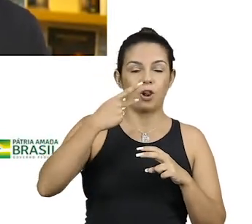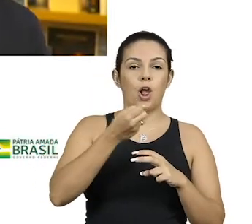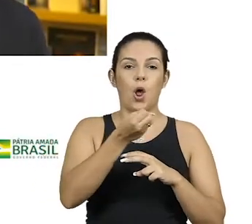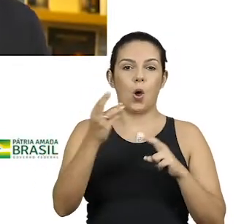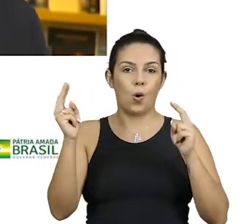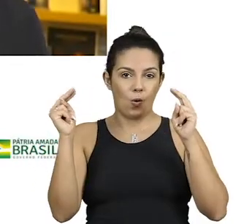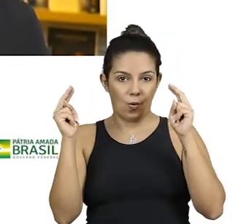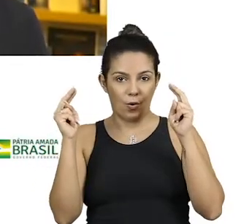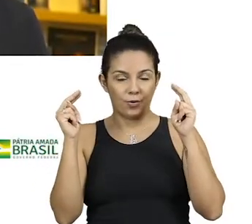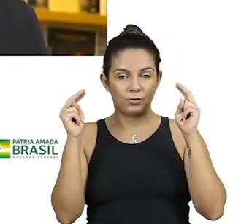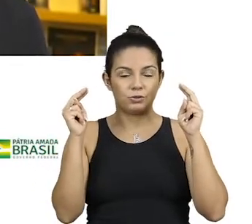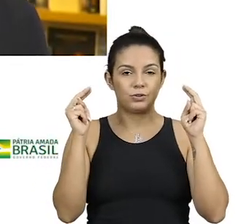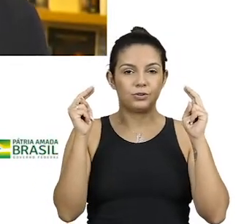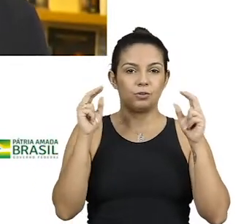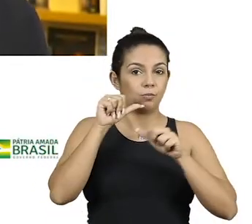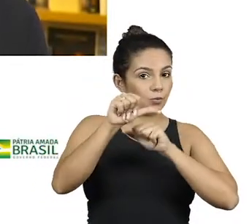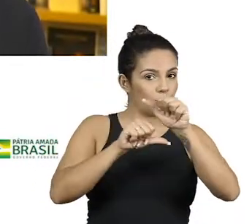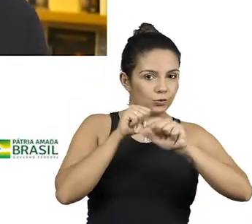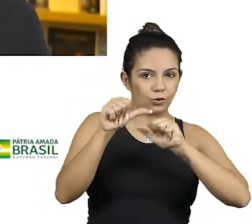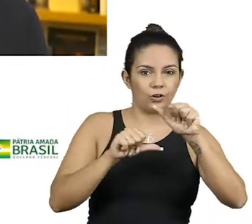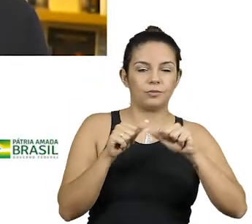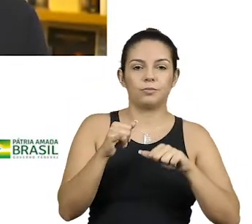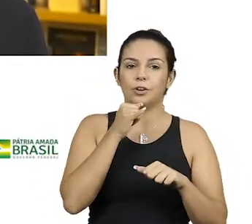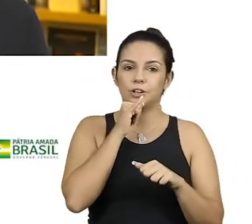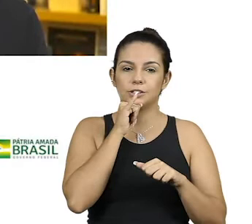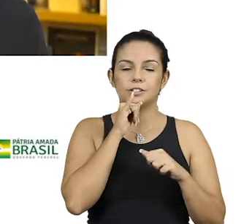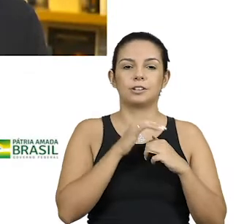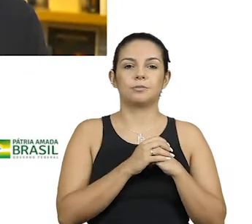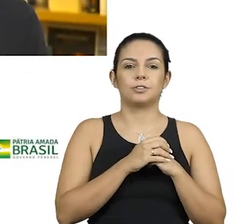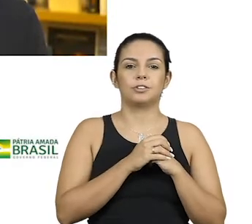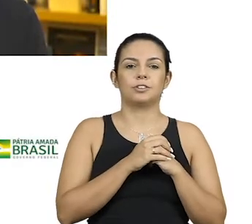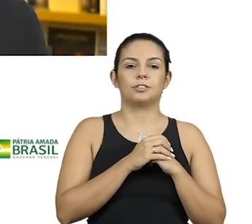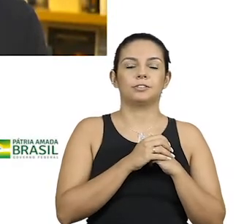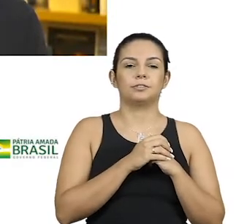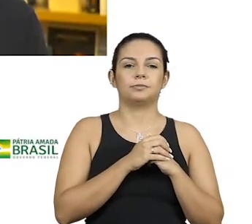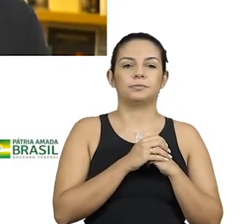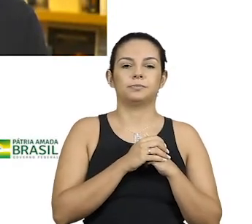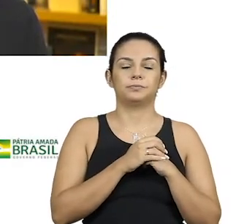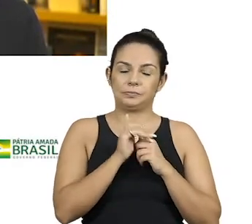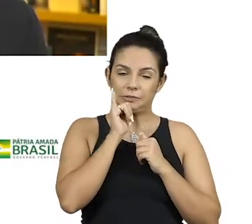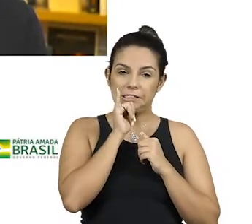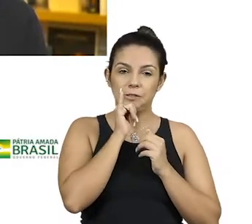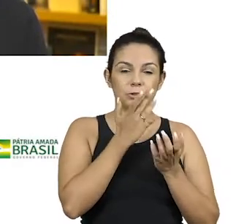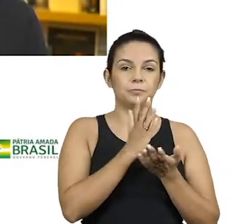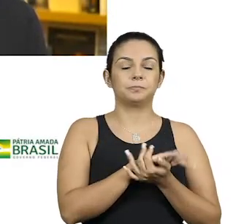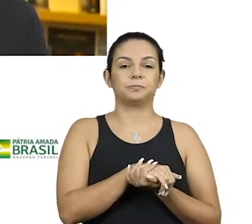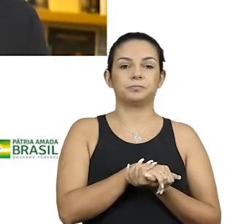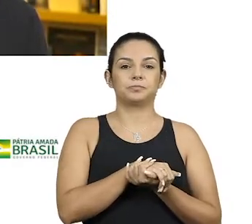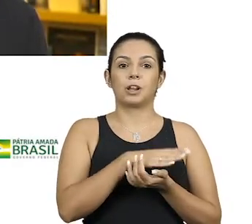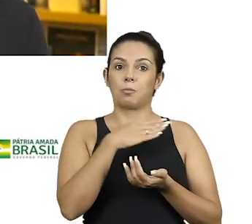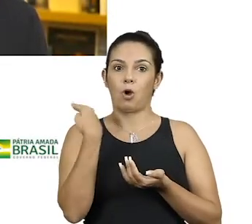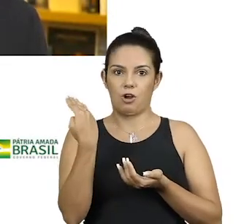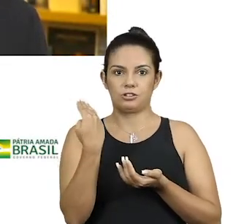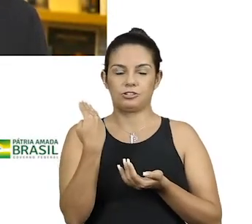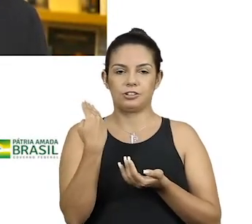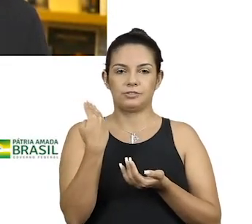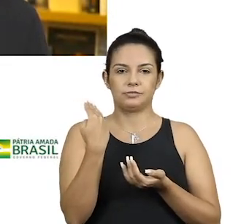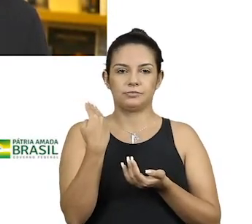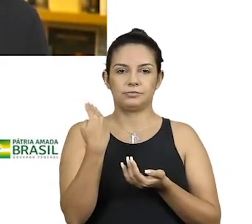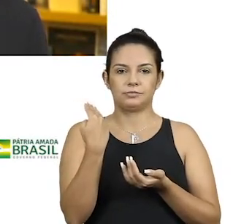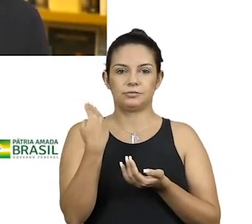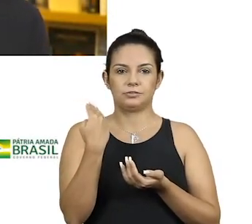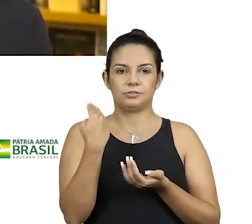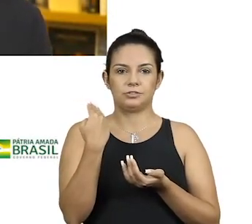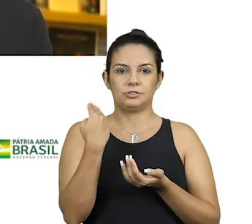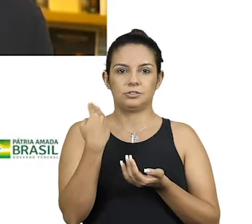e temas mudou. Por exemplo, o grande exemplo, a morte. Acabaram todos